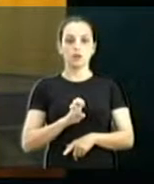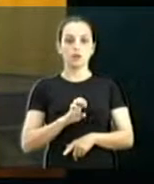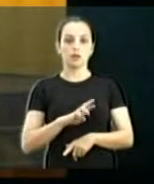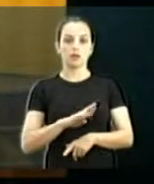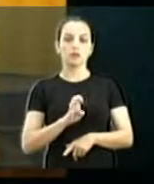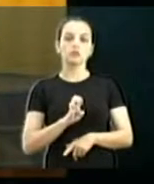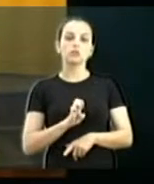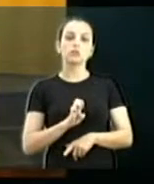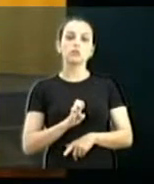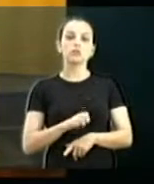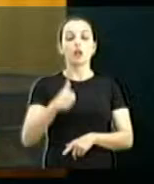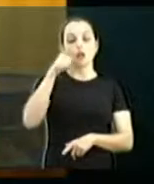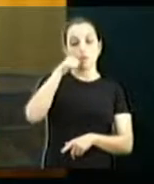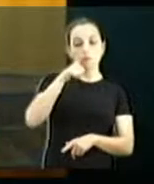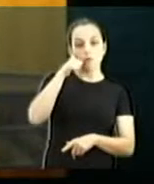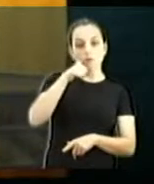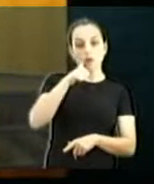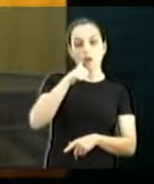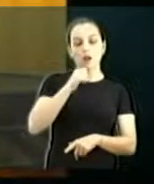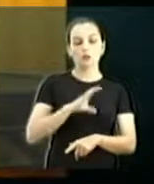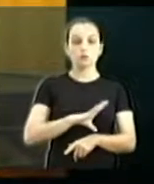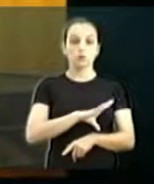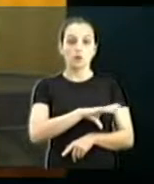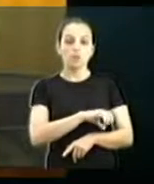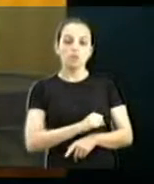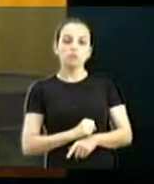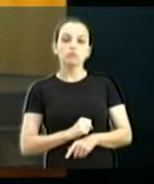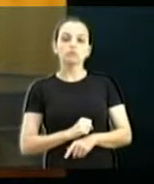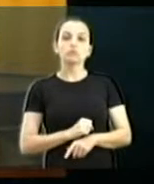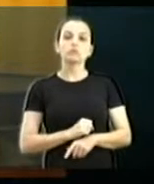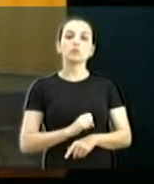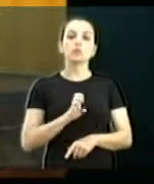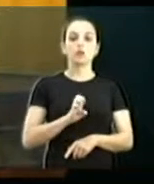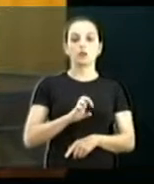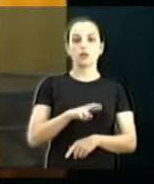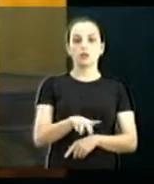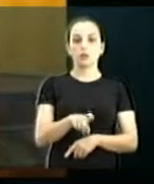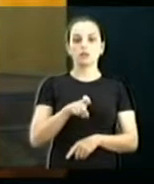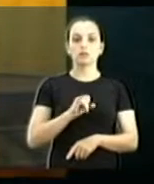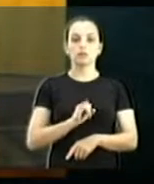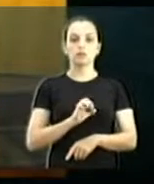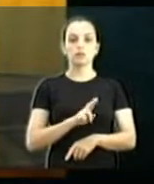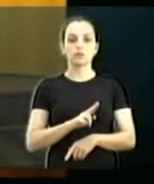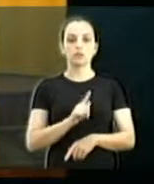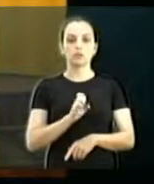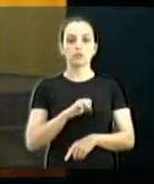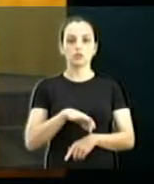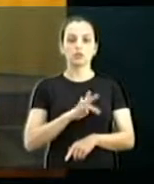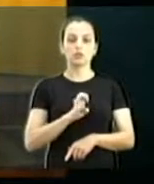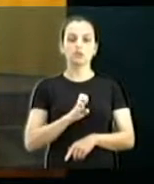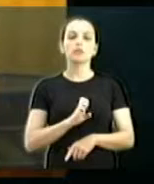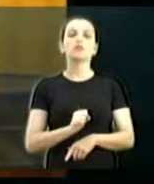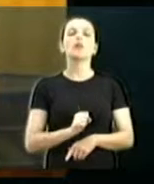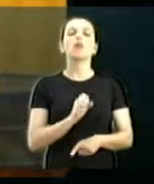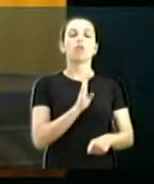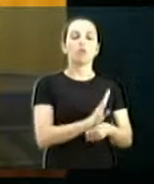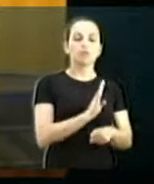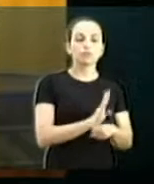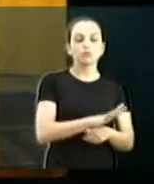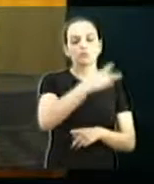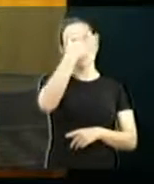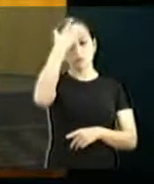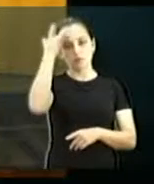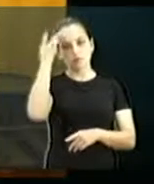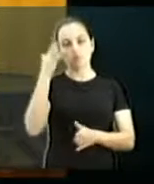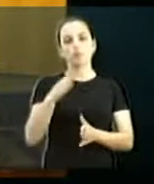do Amor Exigente. Aí foi uma sonoridade muito bonita e uma